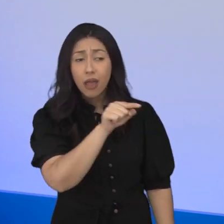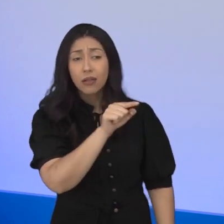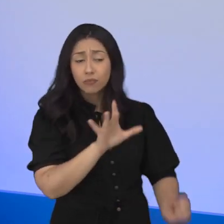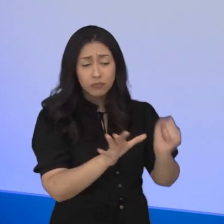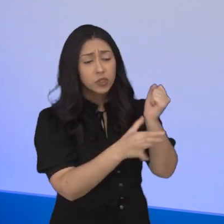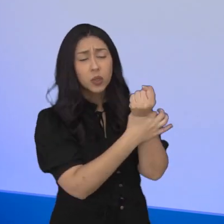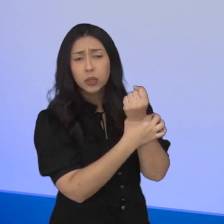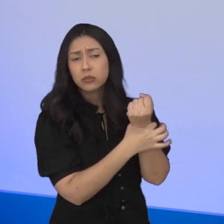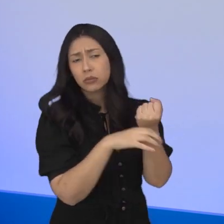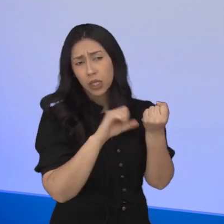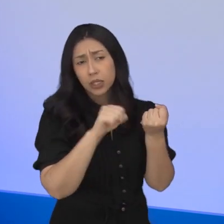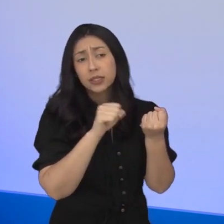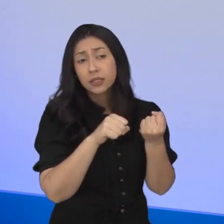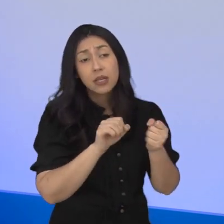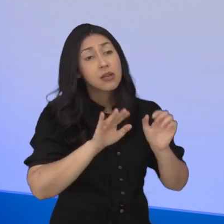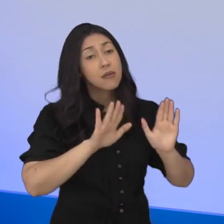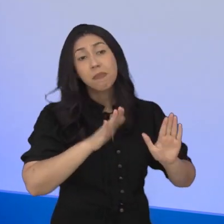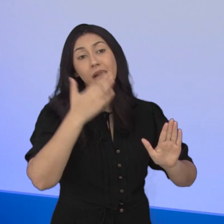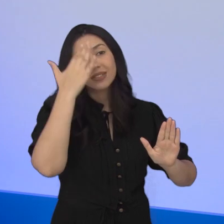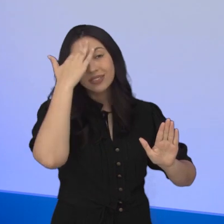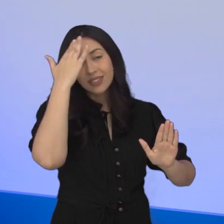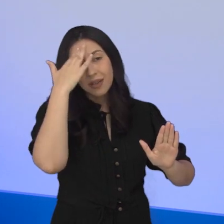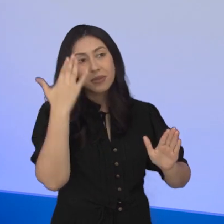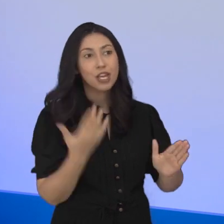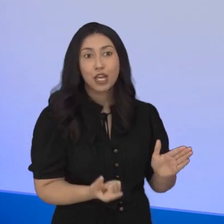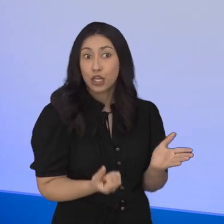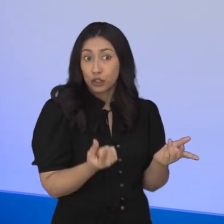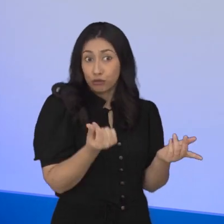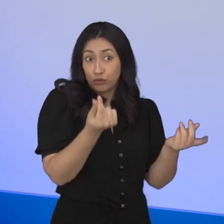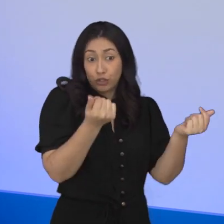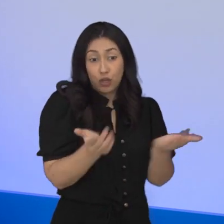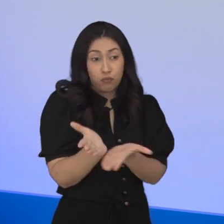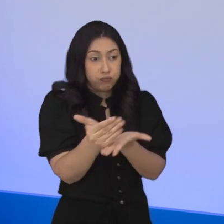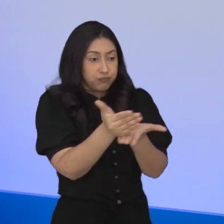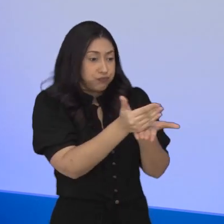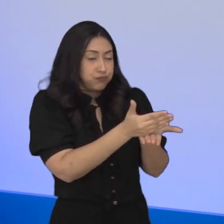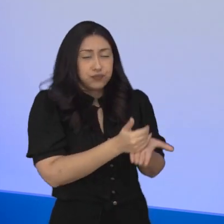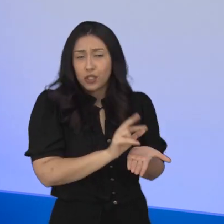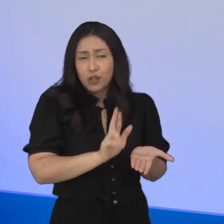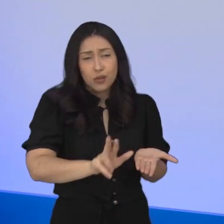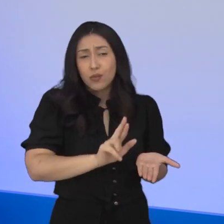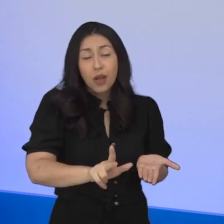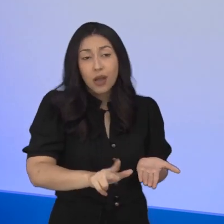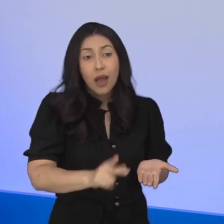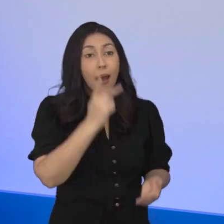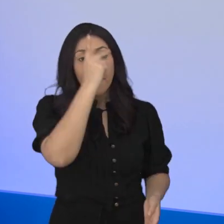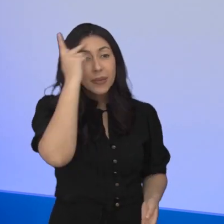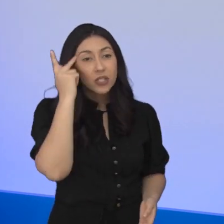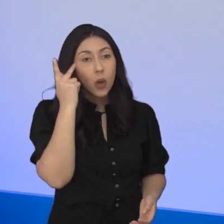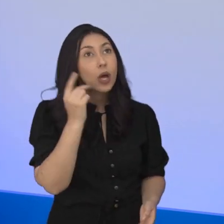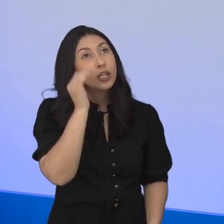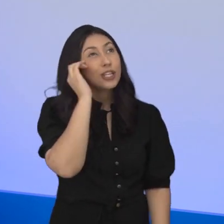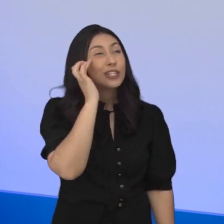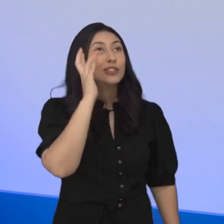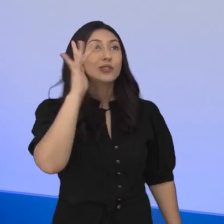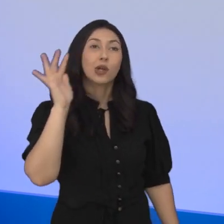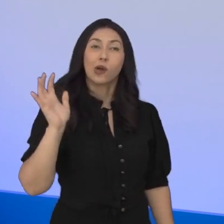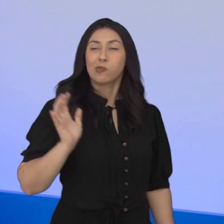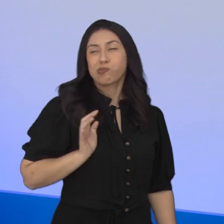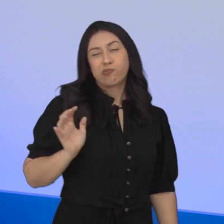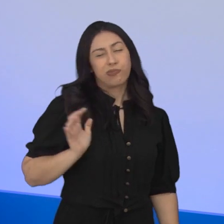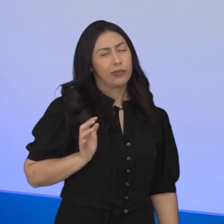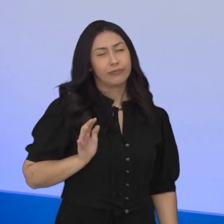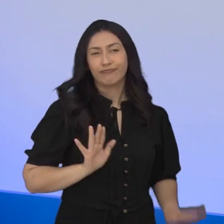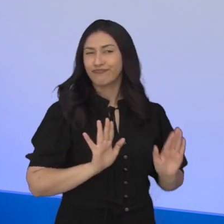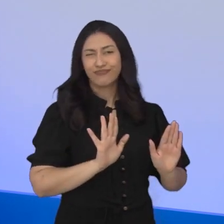ele já tem uma noção prévia de que ele vai ficar, ele não vai ficar rico. Quem tem, quem que entra no serviço público para ficar rico, eu acho